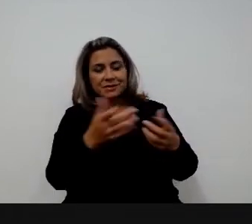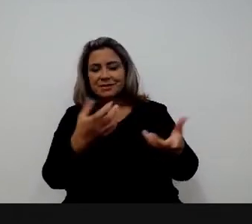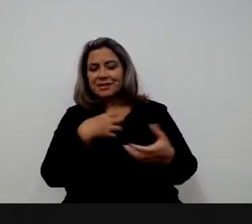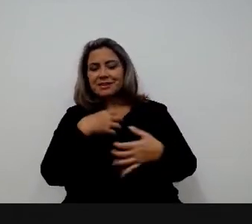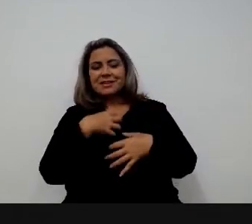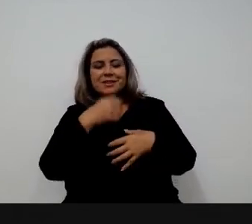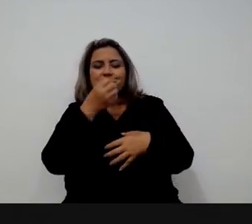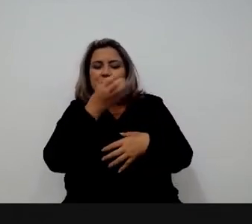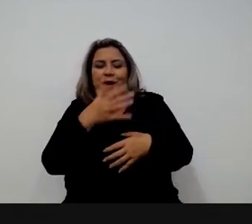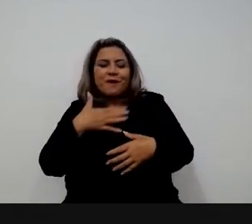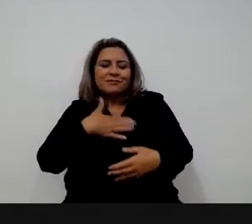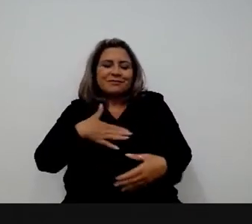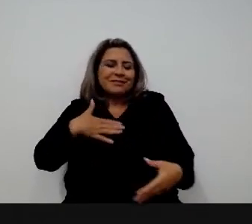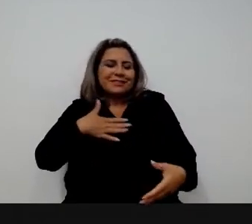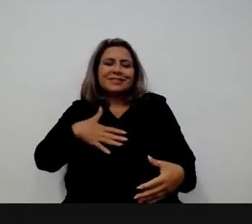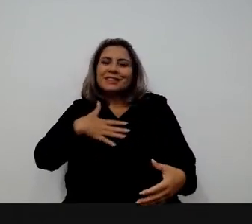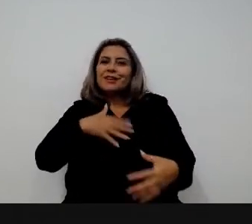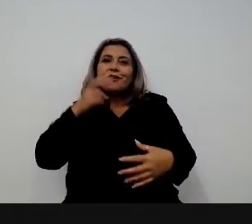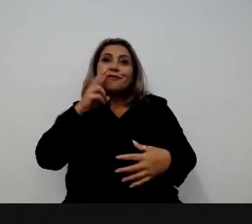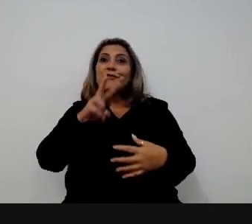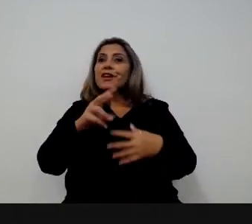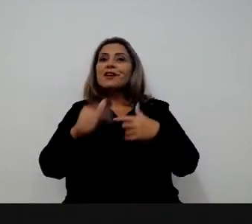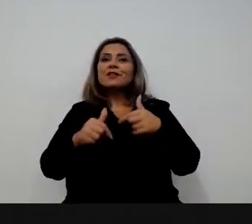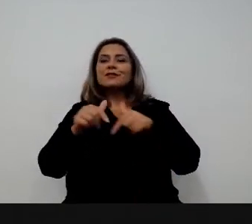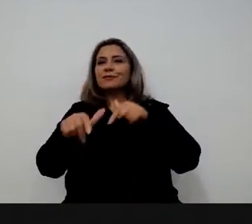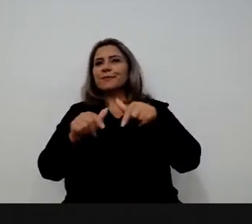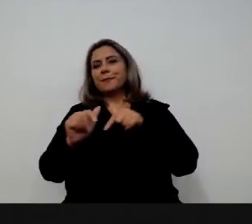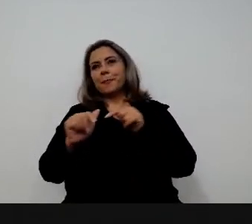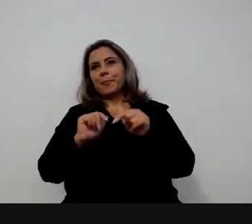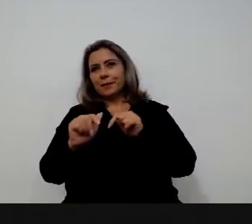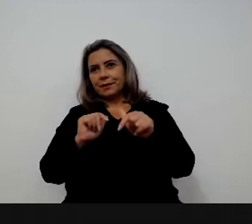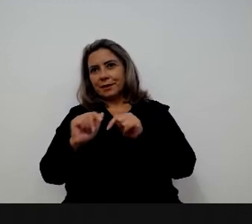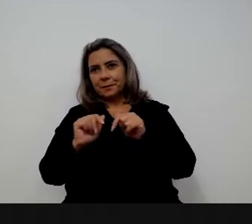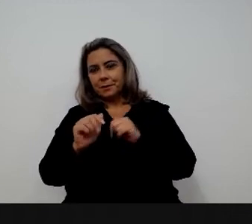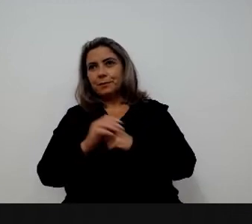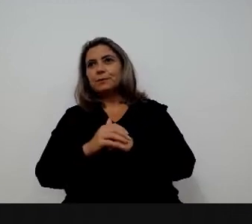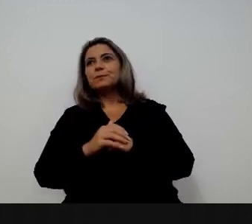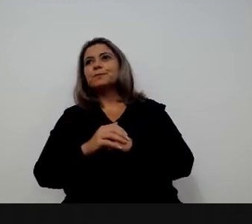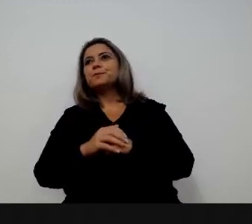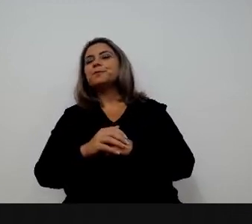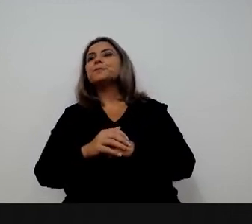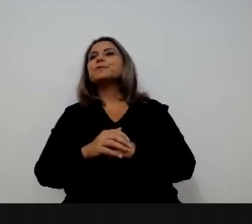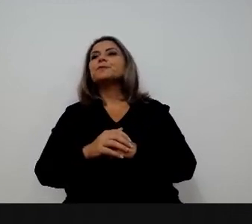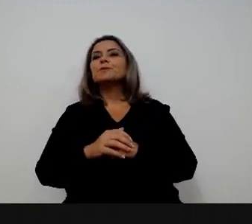muito gratificante ver esses resultados.